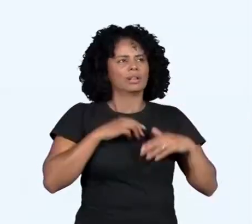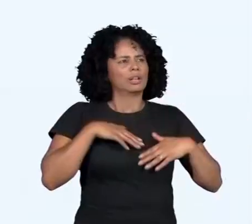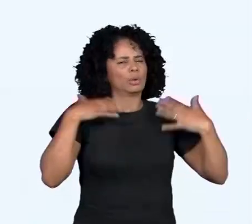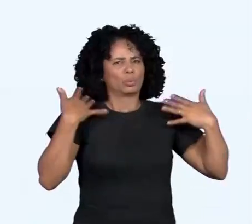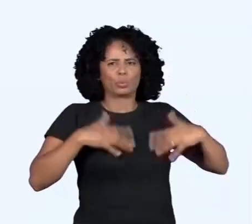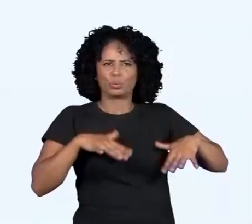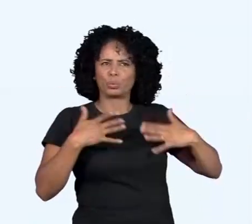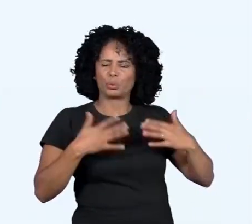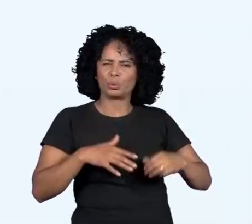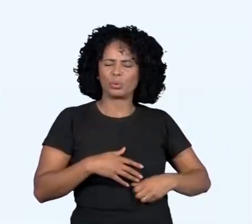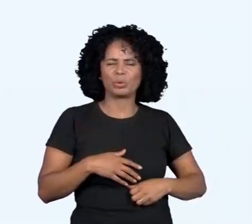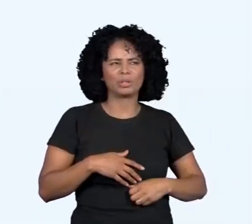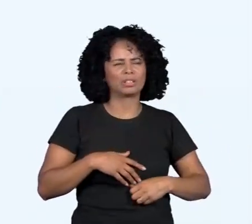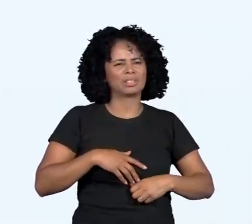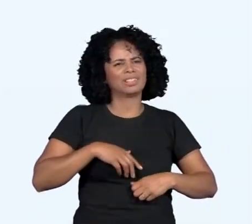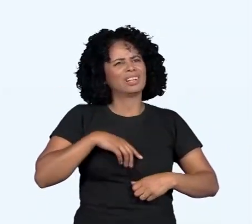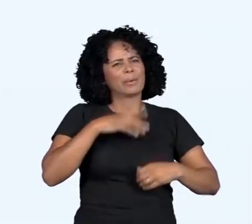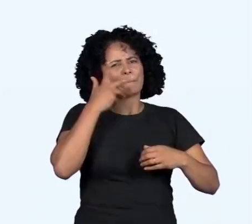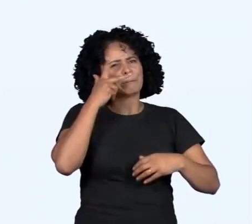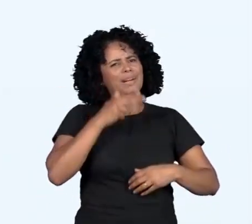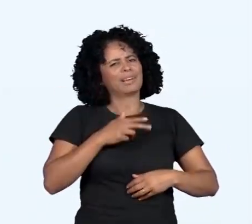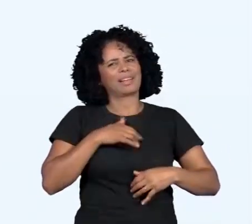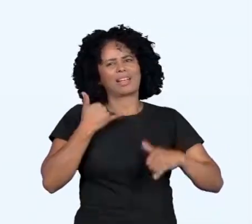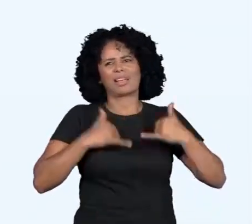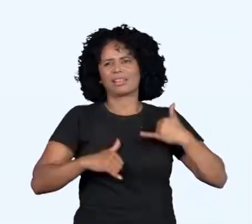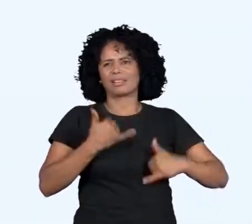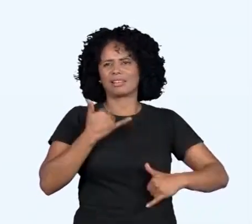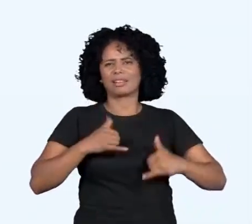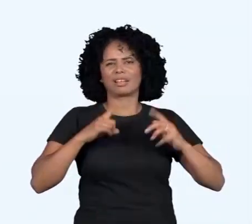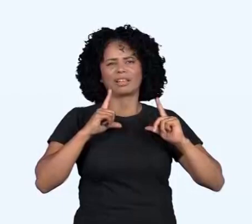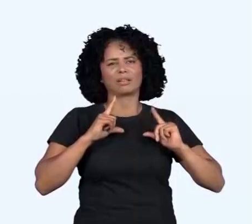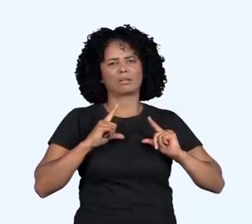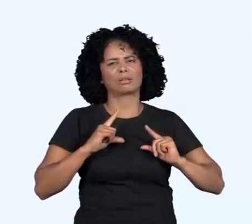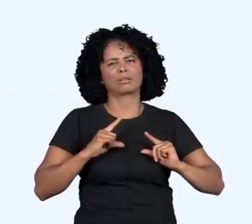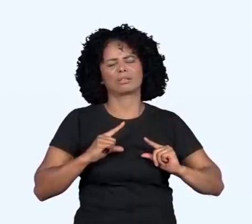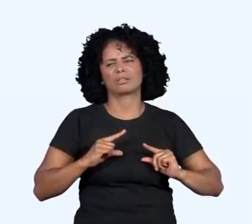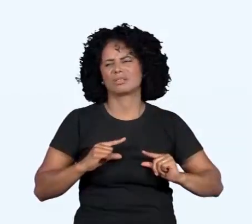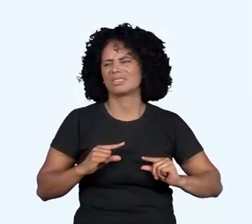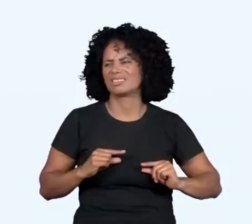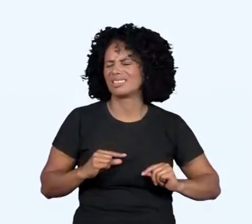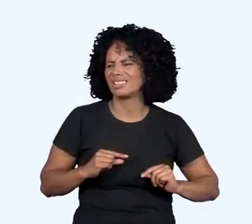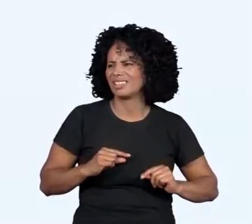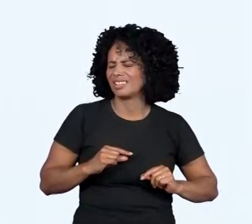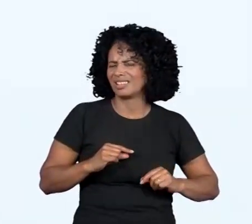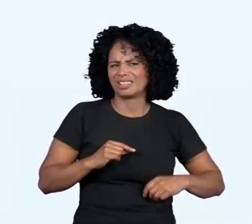Está acabando a minha energia! Estou à beira de um apagão!